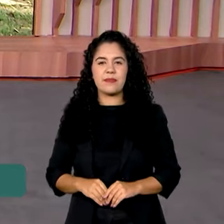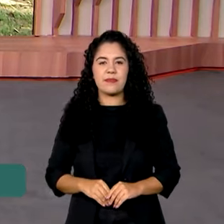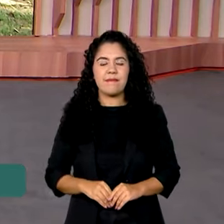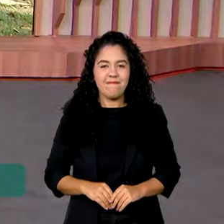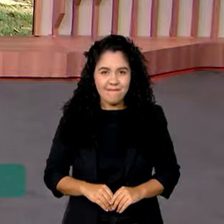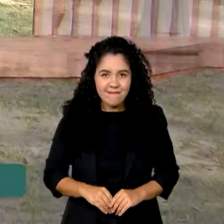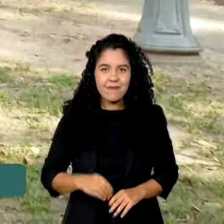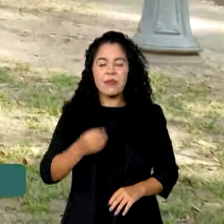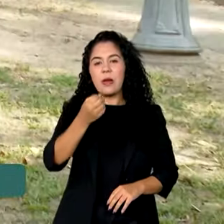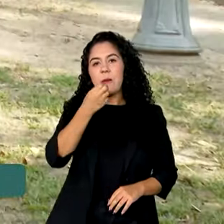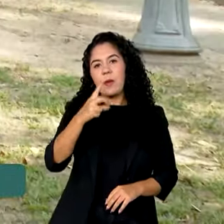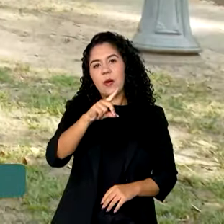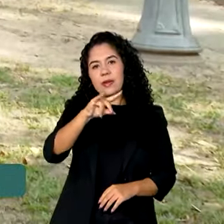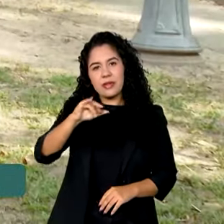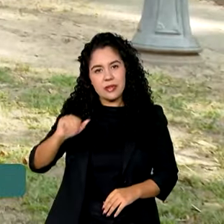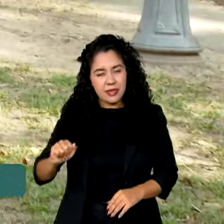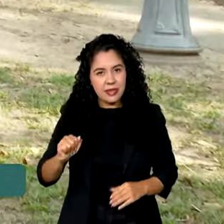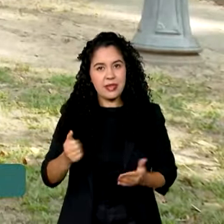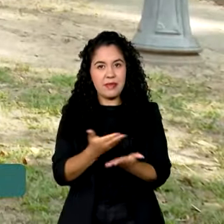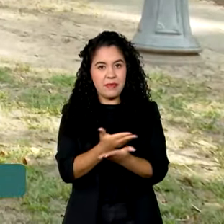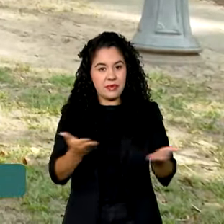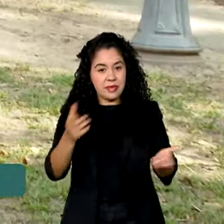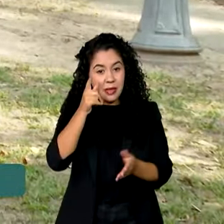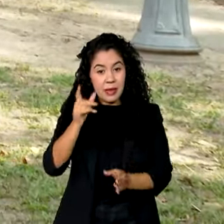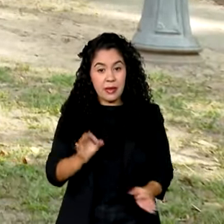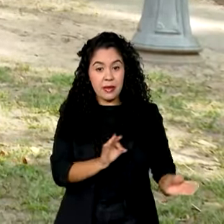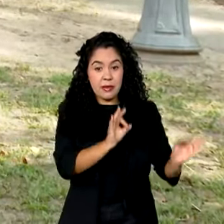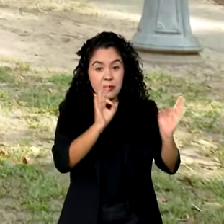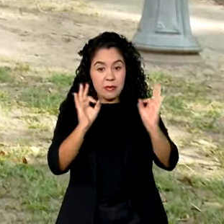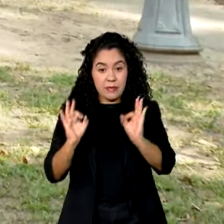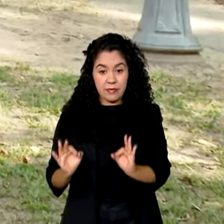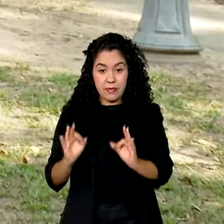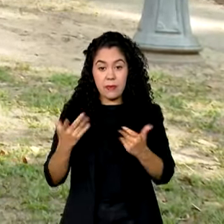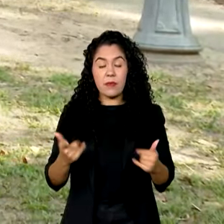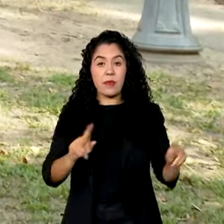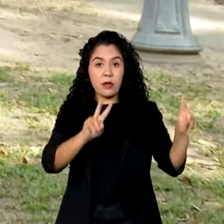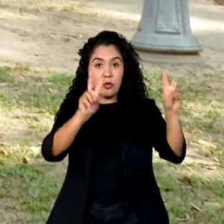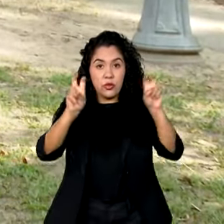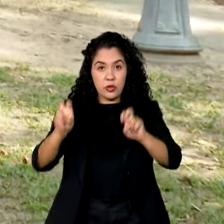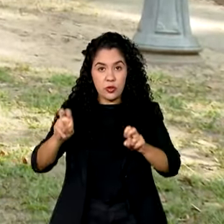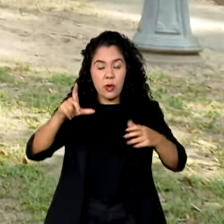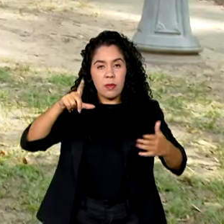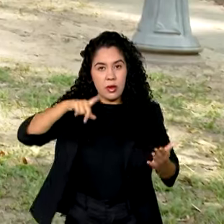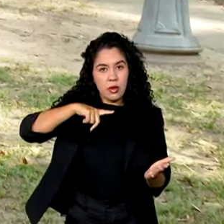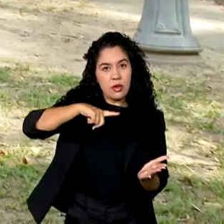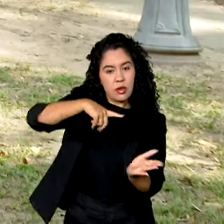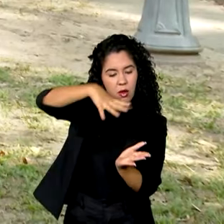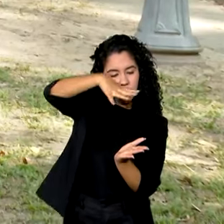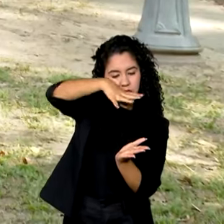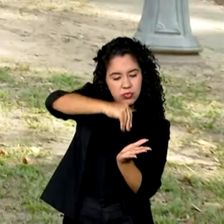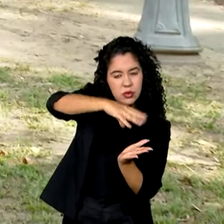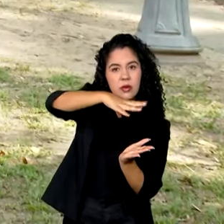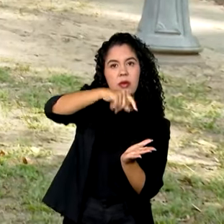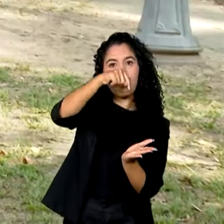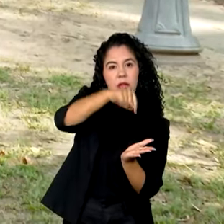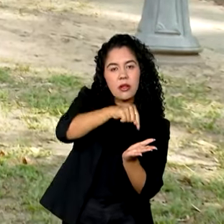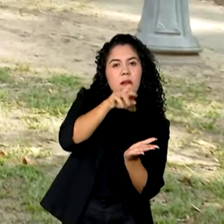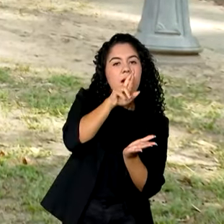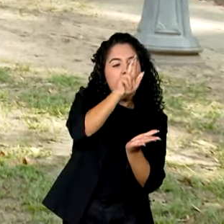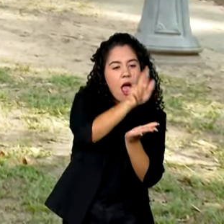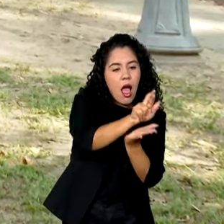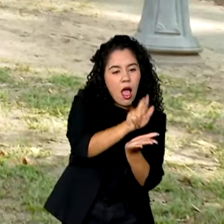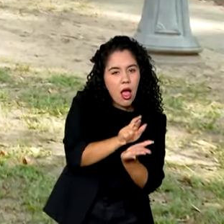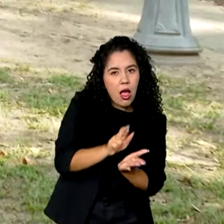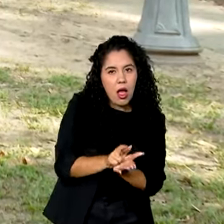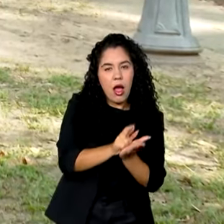Bom dia, Vanessa, e a todos que nos acompanham. Essa digitalização dos cartões de resposta garantem o